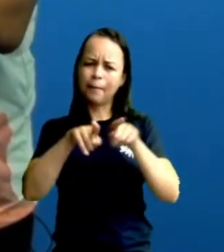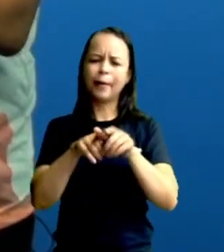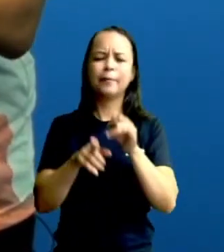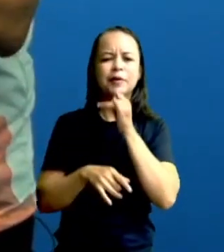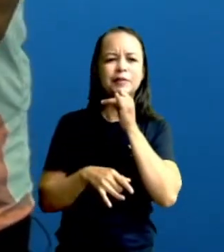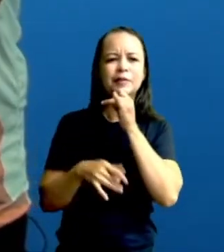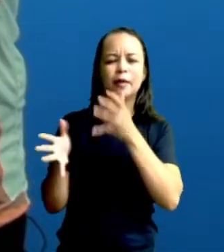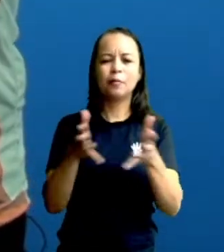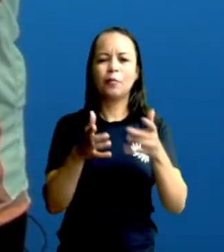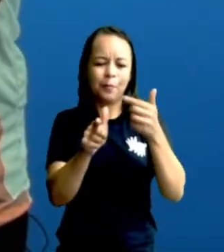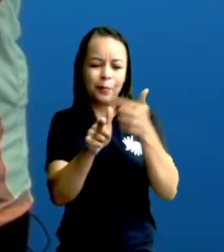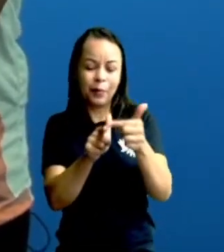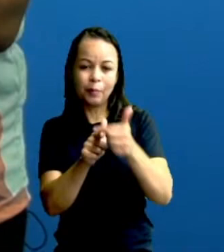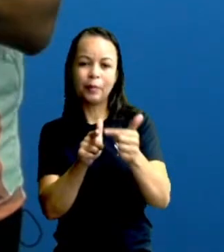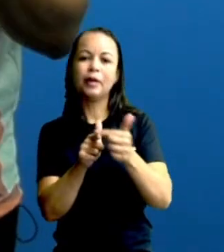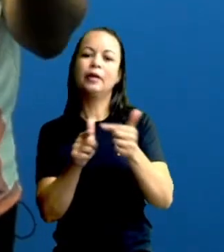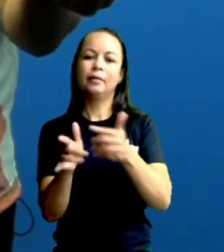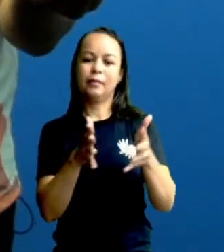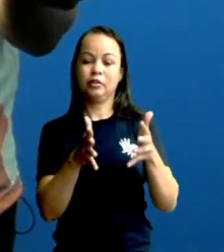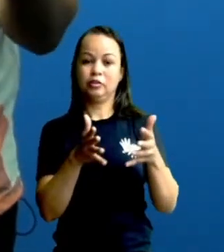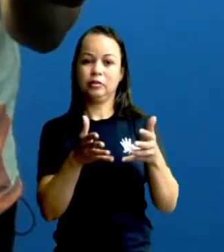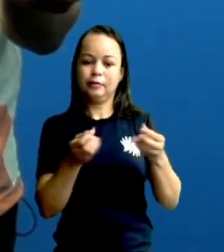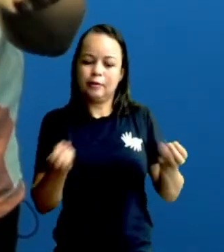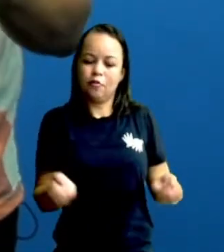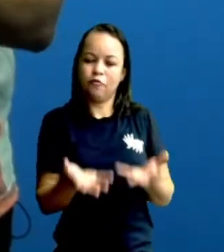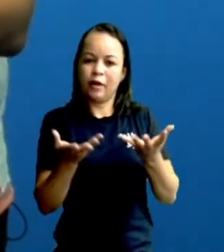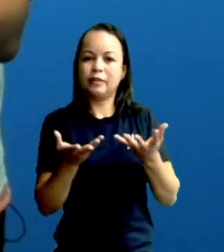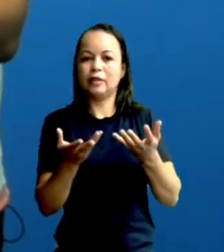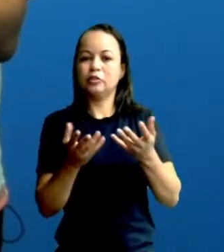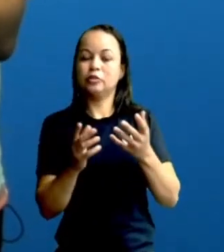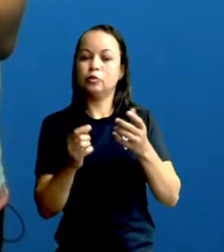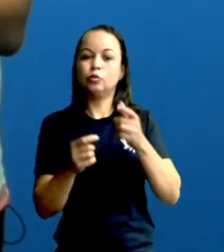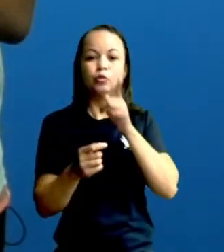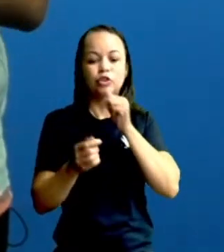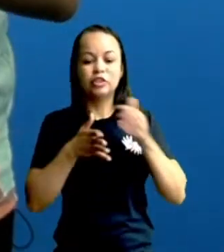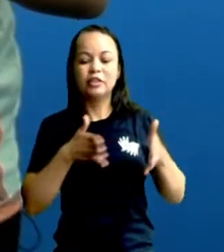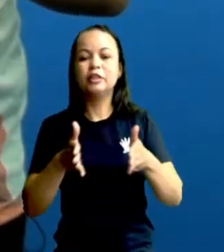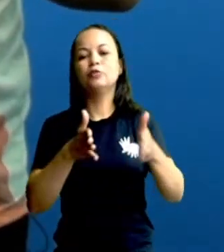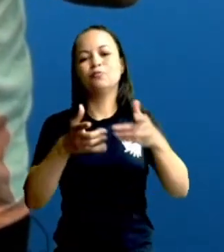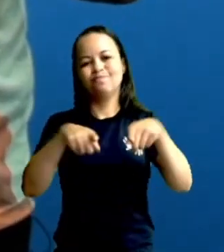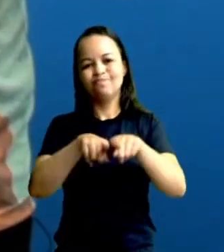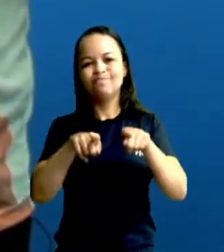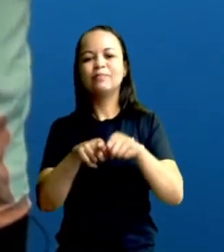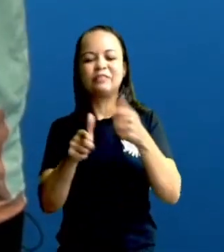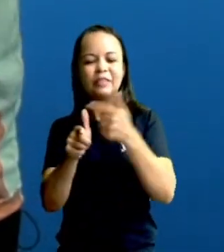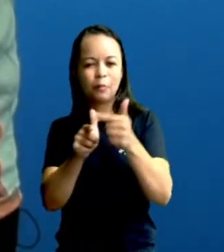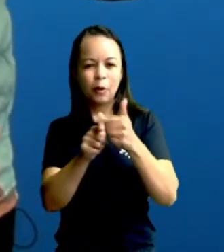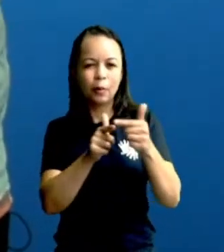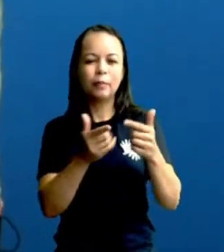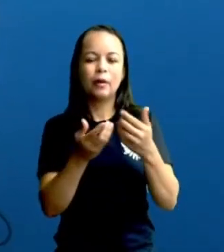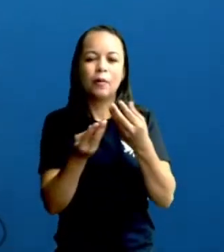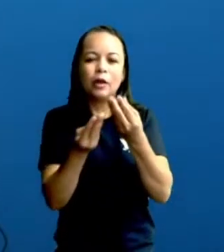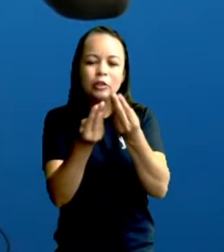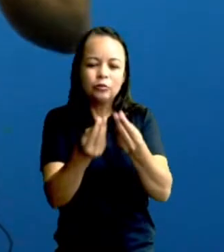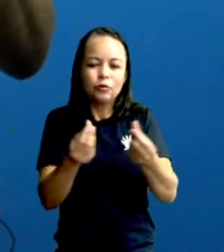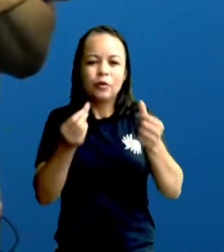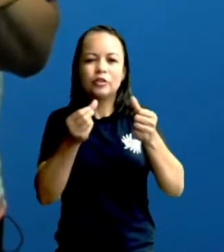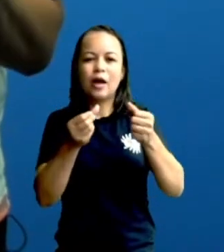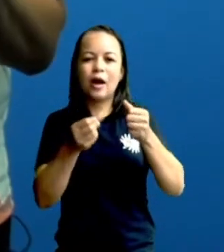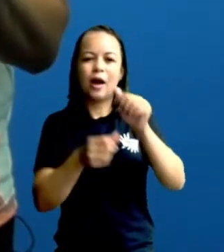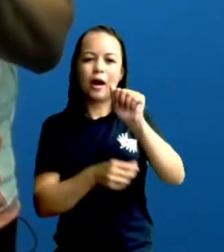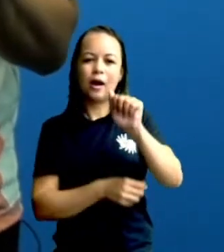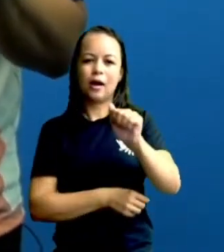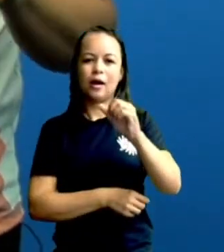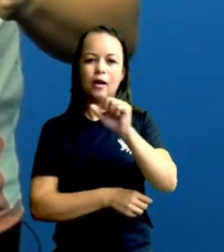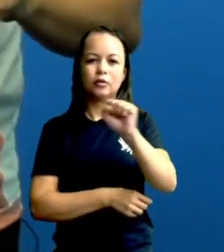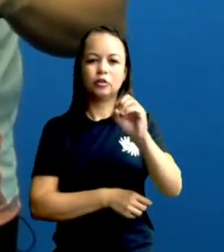causar problemas na oferta hídrica dos rios por causa do processo de assoreamento e muitos outros pontos que